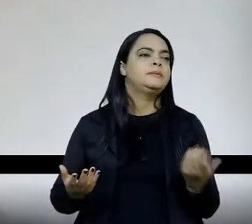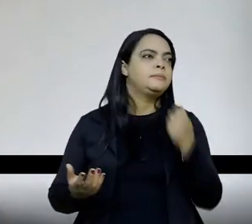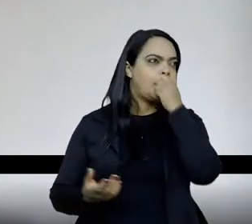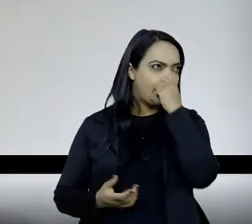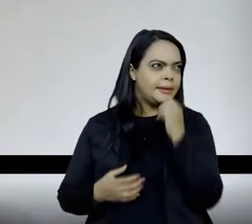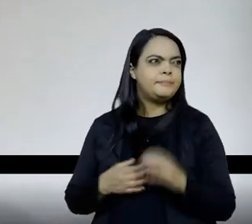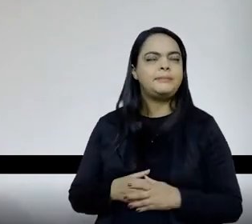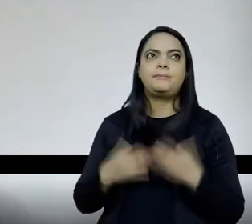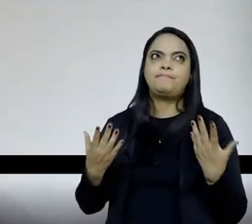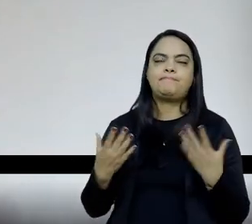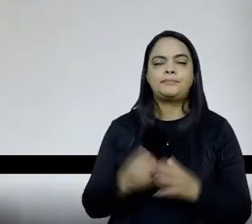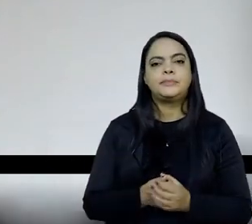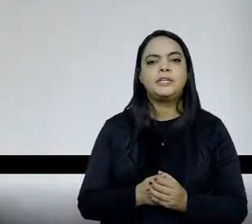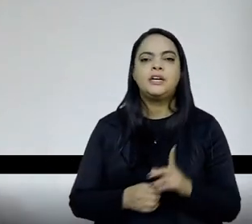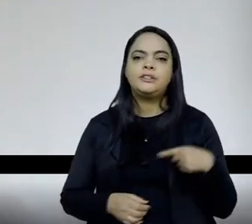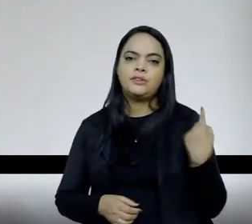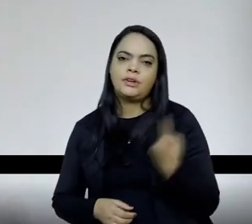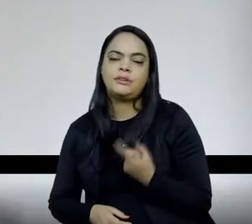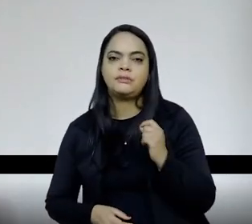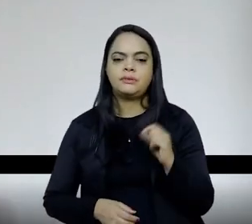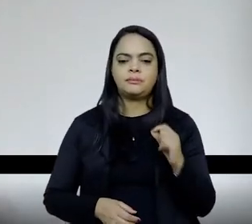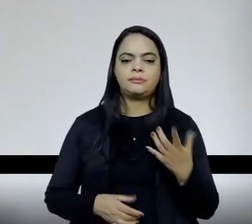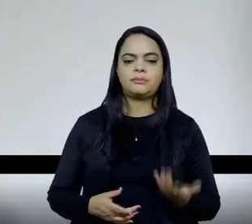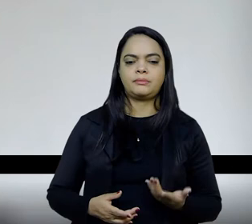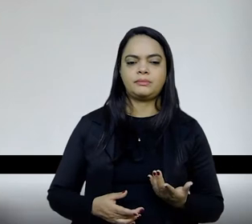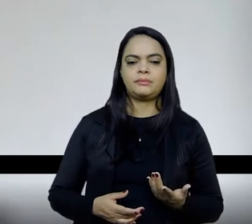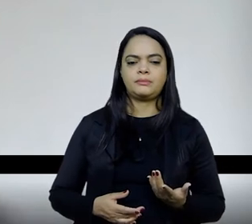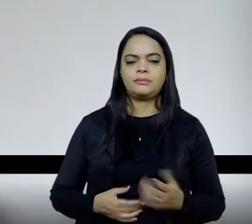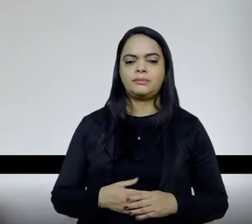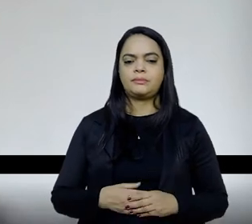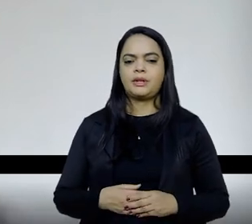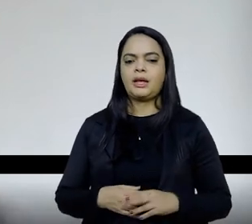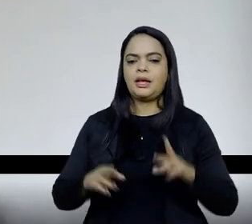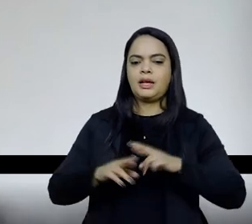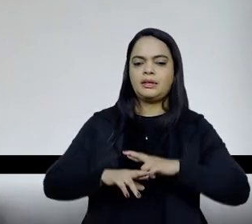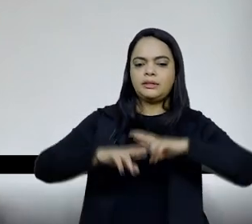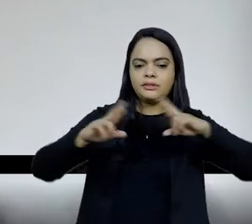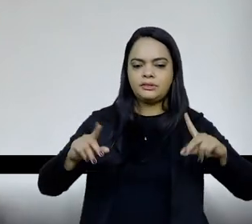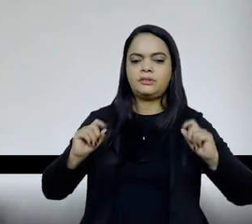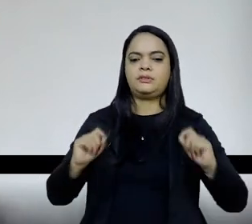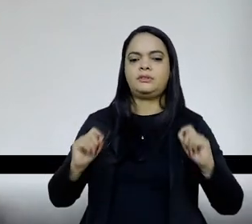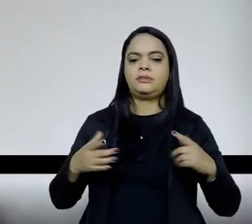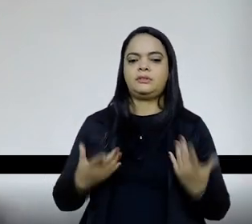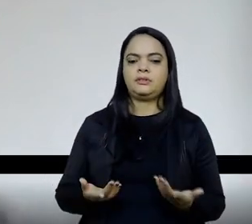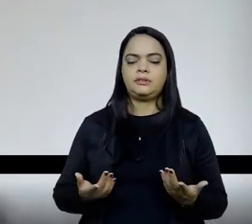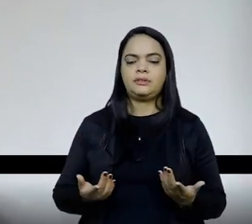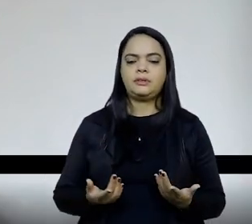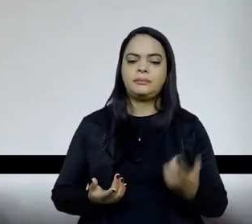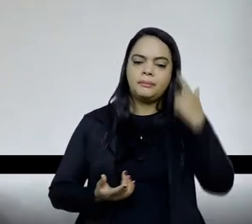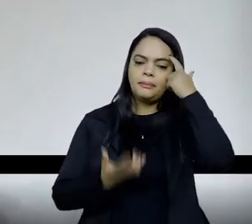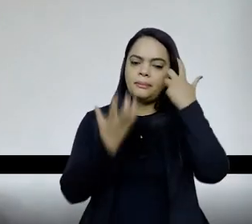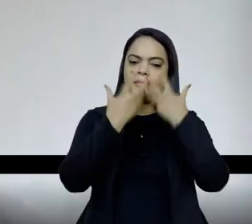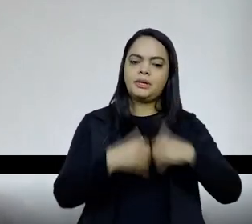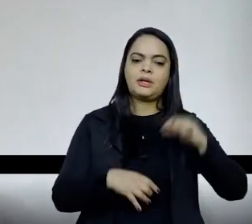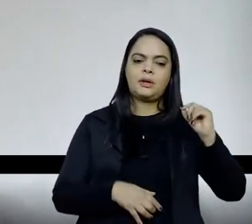digamos assim, fazermos essa passagem dessa discussão que a gente está fazendo no campo do conteúdo de